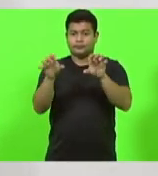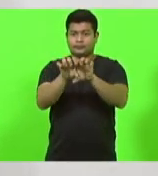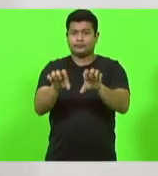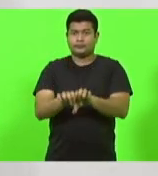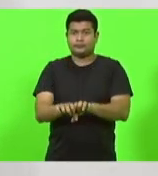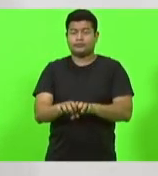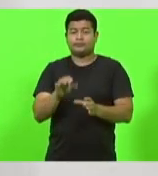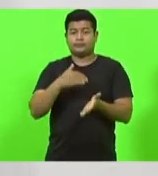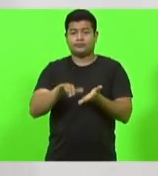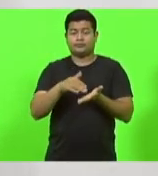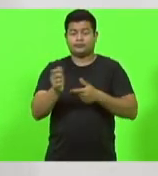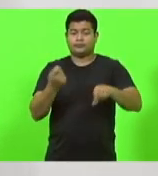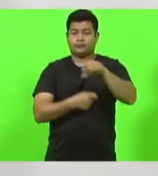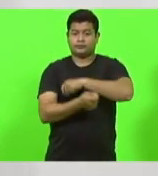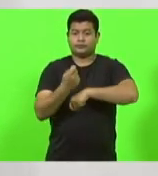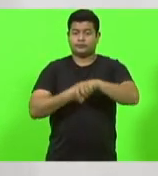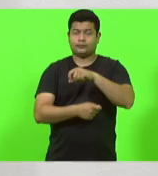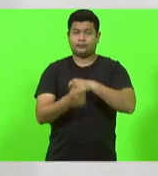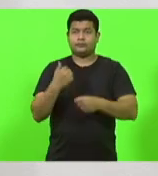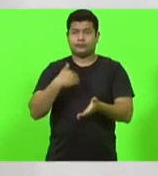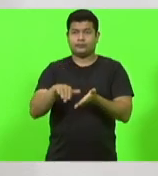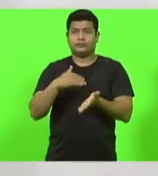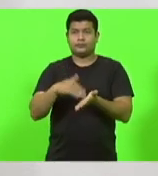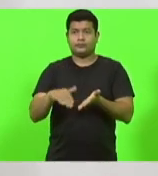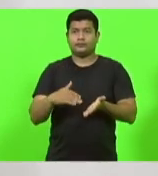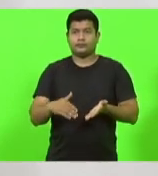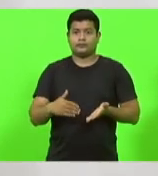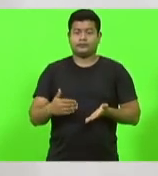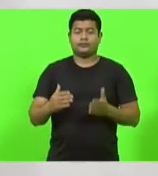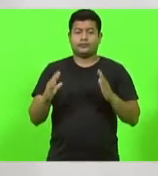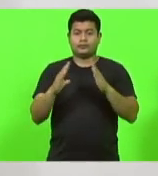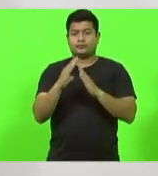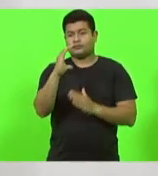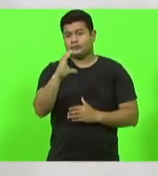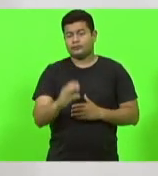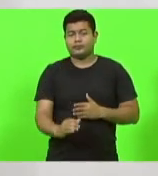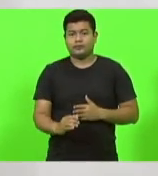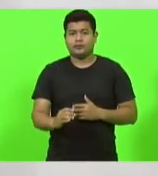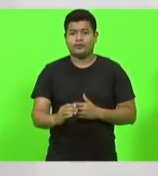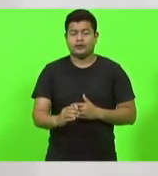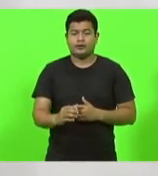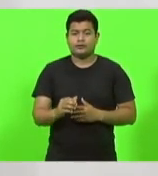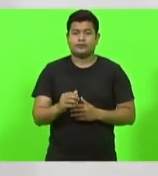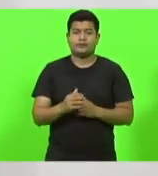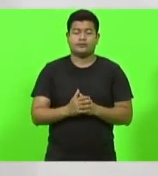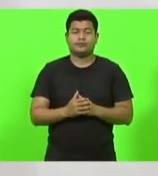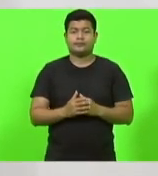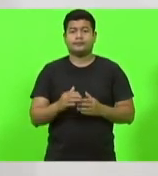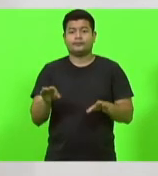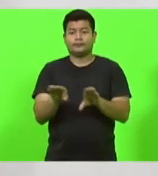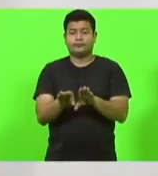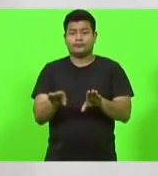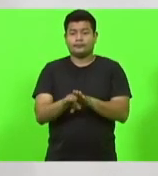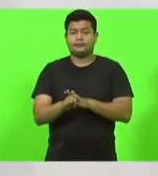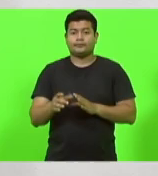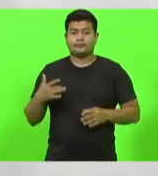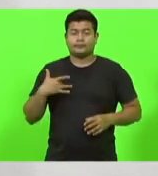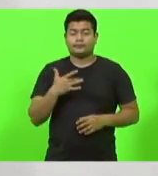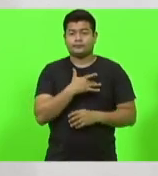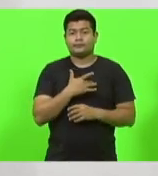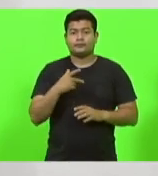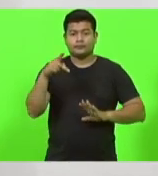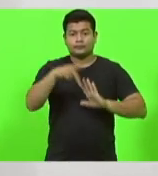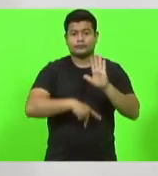de Administração, o secretário da Casa Civil, o Heron, e também o da Saúde, por esses projetos